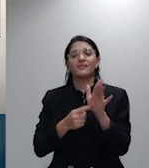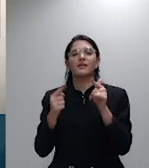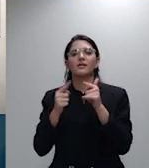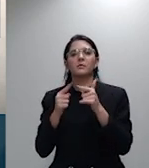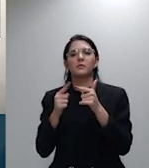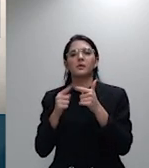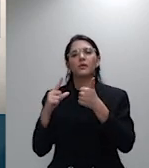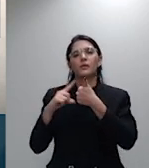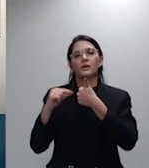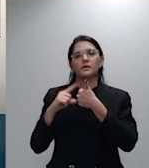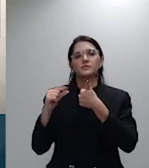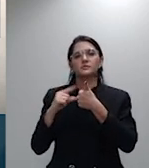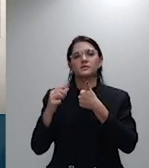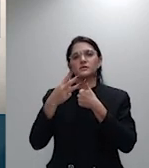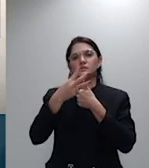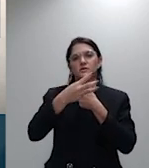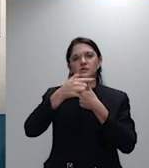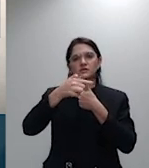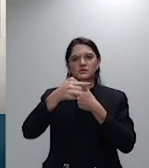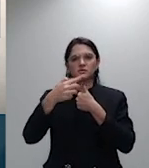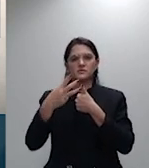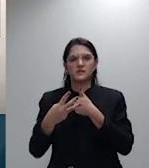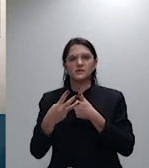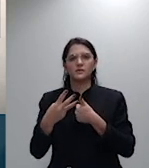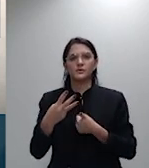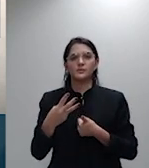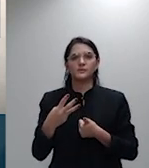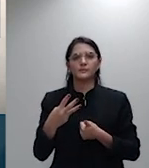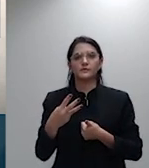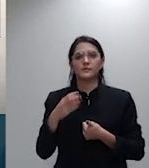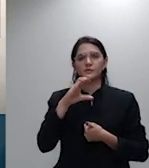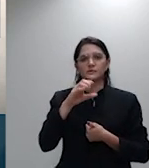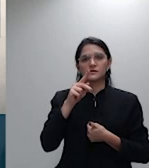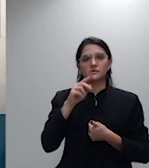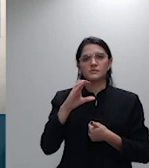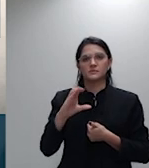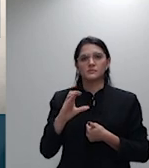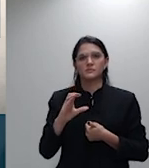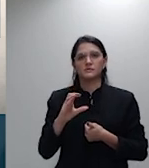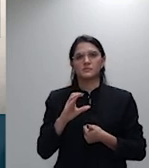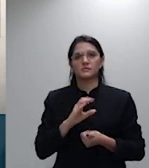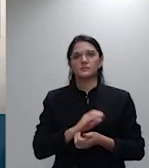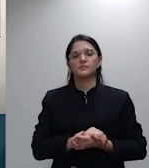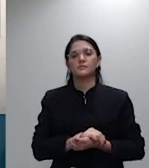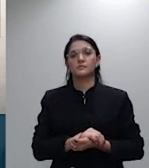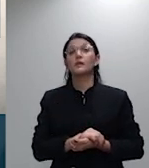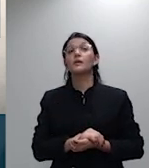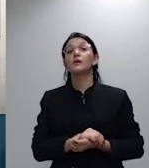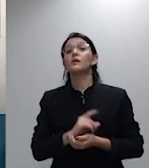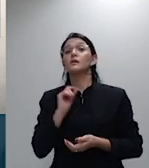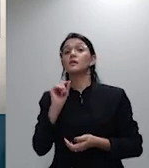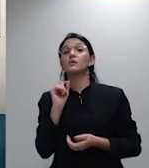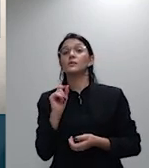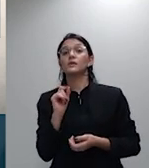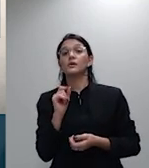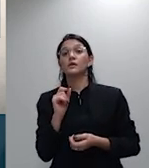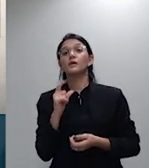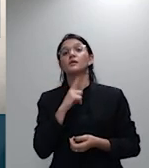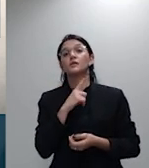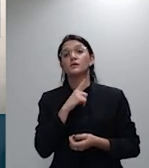inciso 1, do CPC, que o ônus da prova inculbe ao autor, quanto ao fato constitutivo do seu direito.